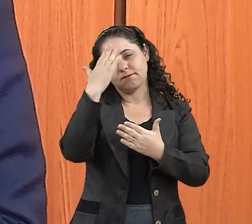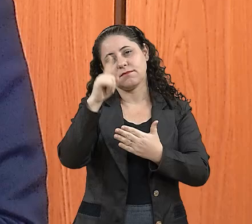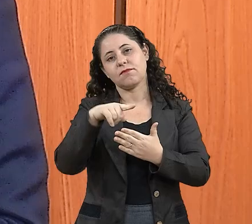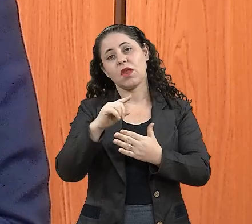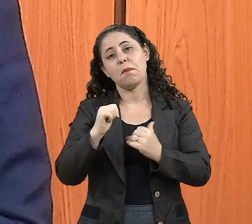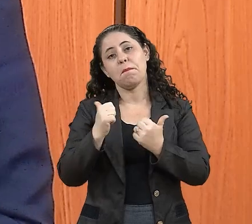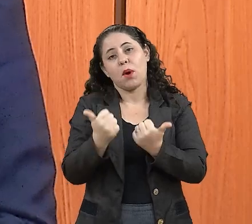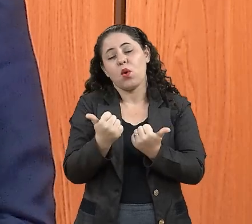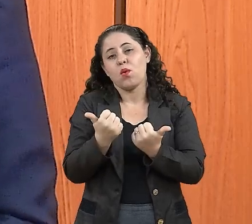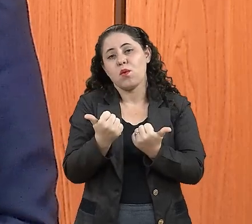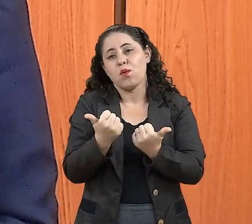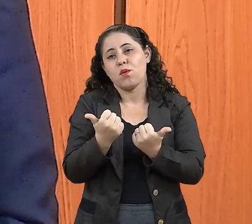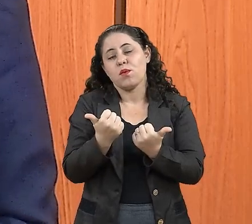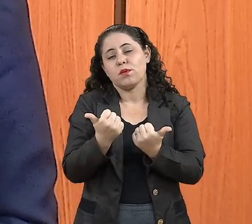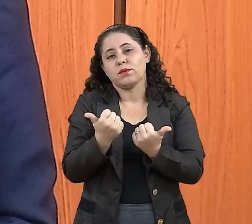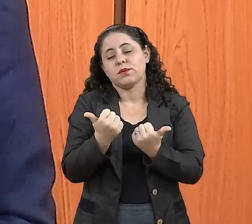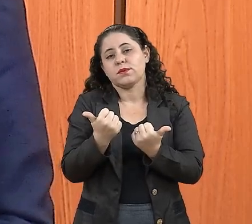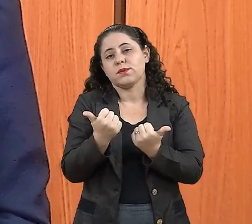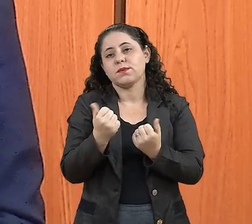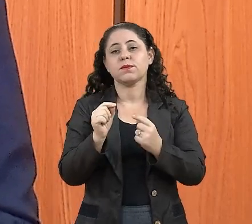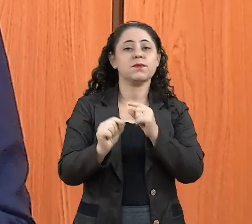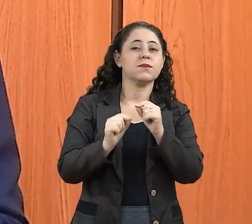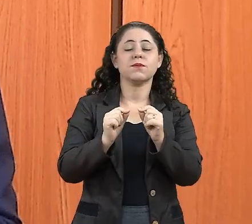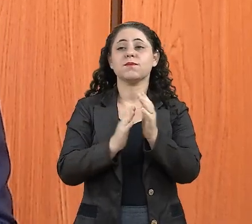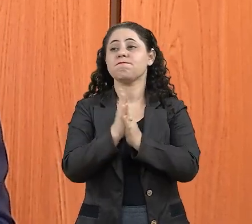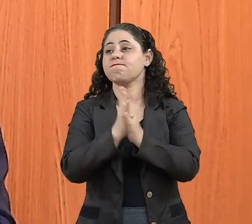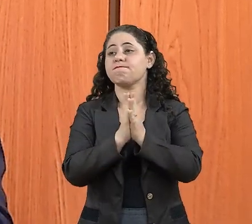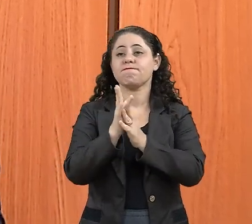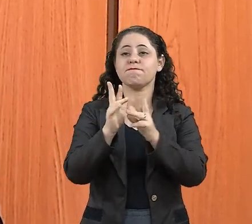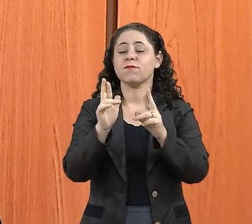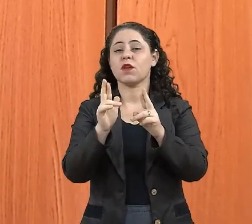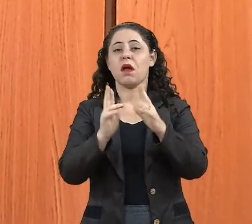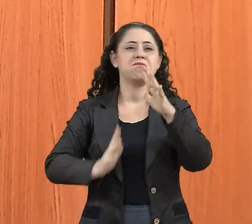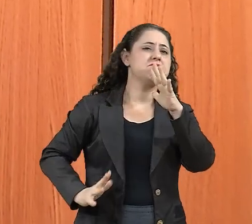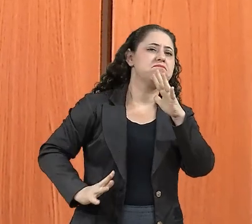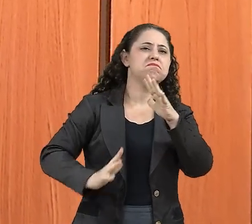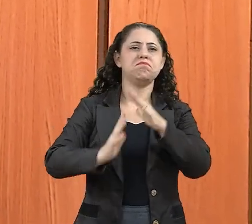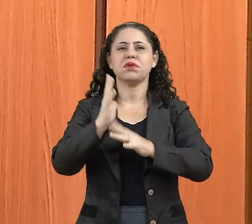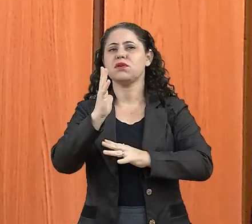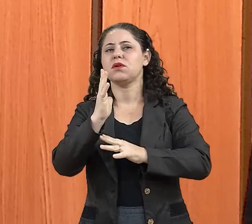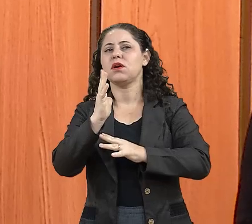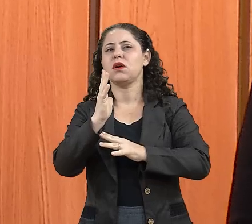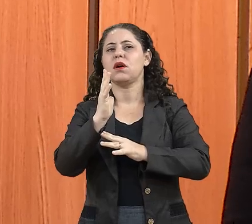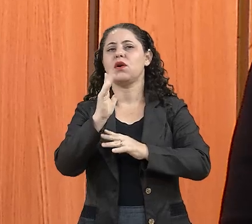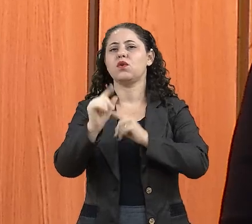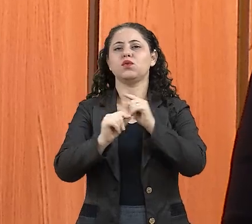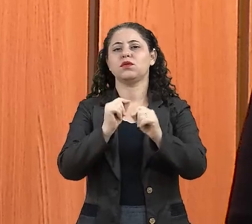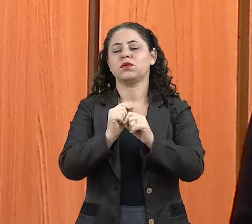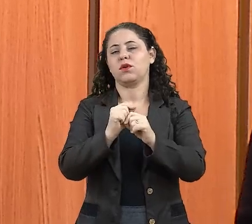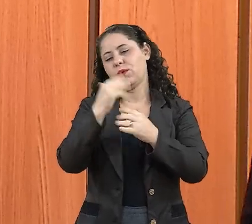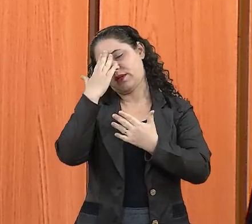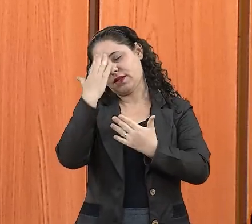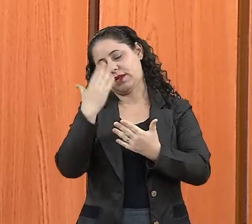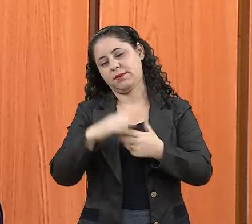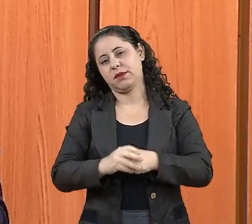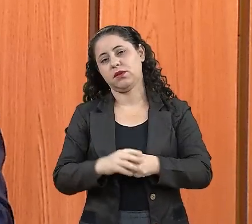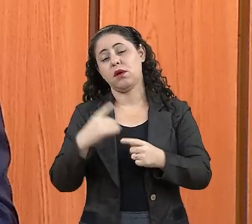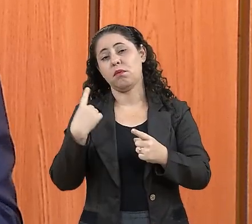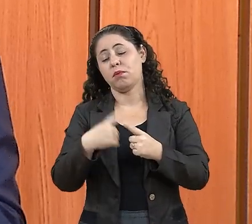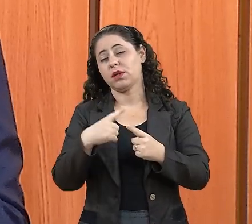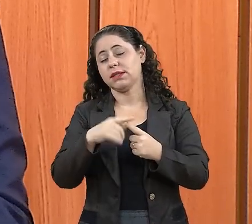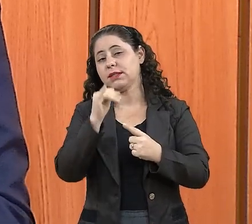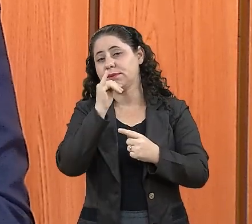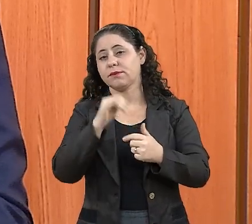muito positivo. E ele tem uma expectativa de transcender, transcender esse agradecimento em